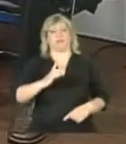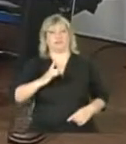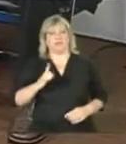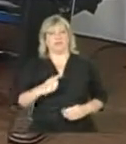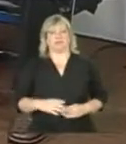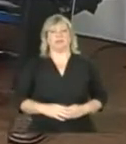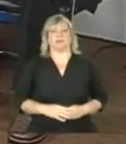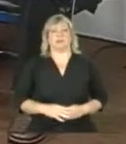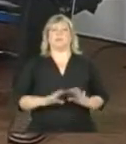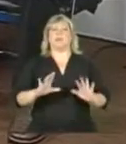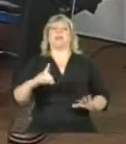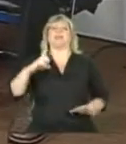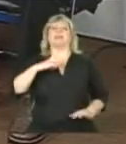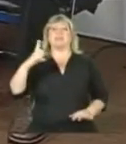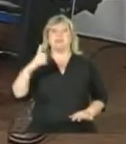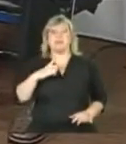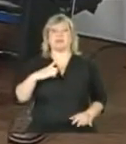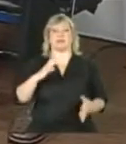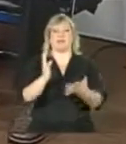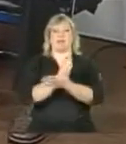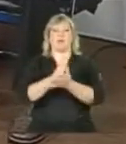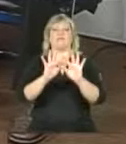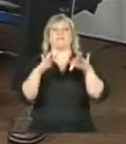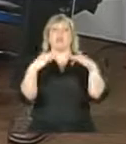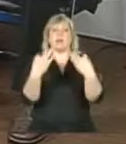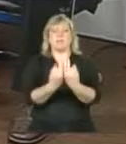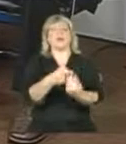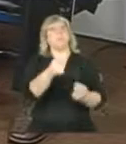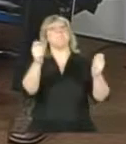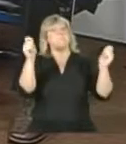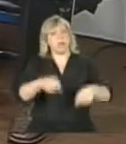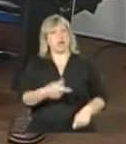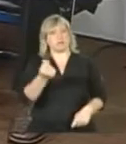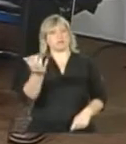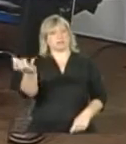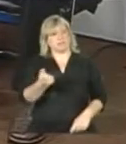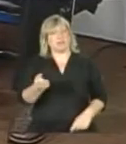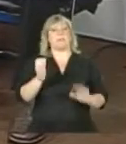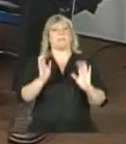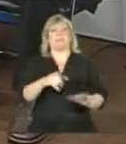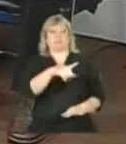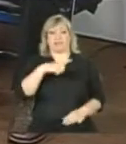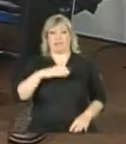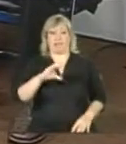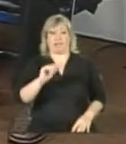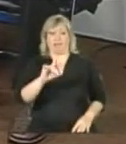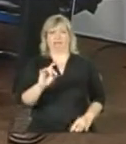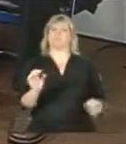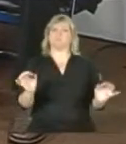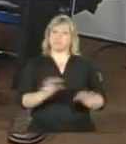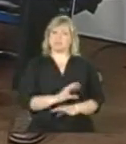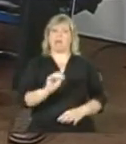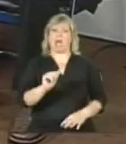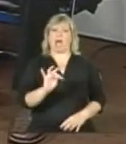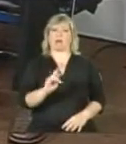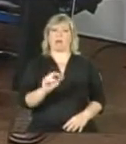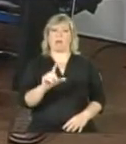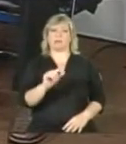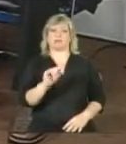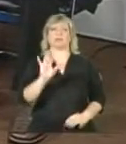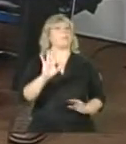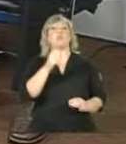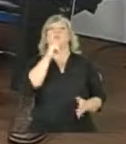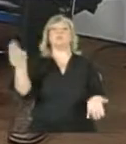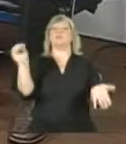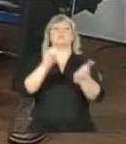Temos casos de famílias que estão aptas a receber o benefício. Estão com o cadastro atualizado, mas não foram inseridas